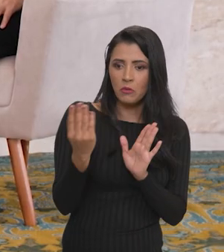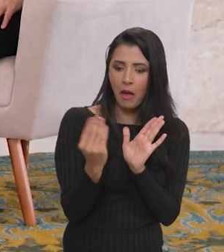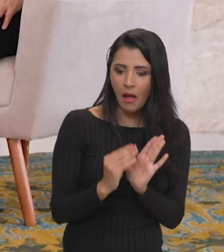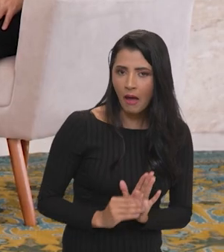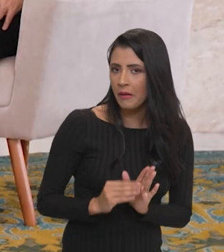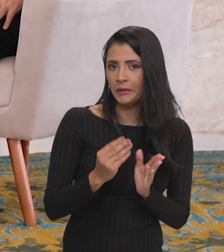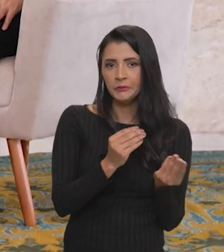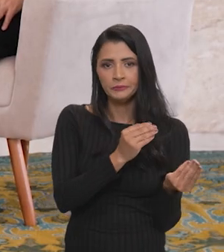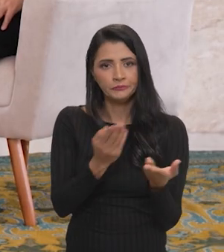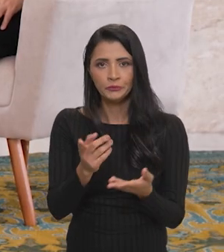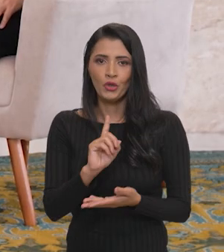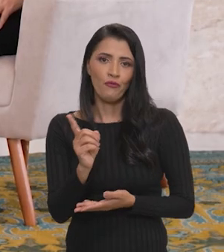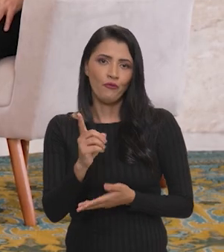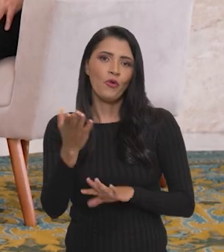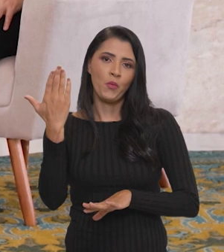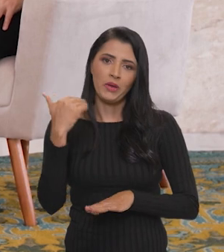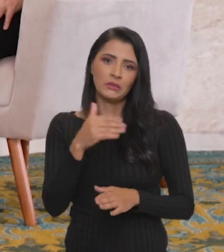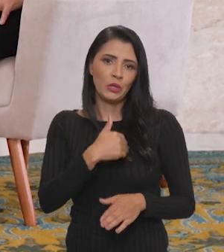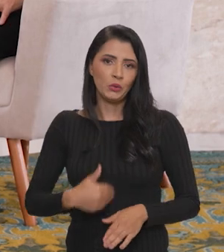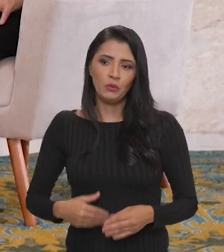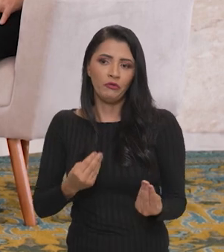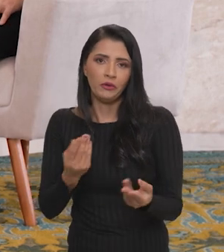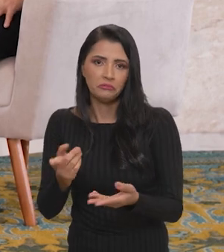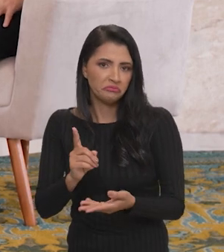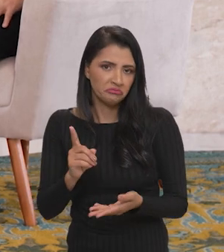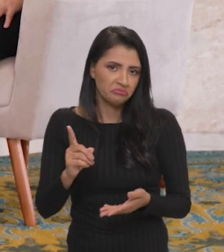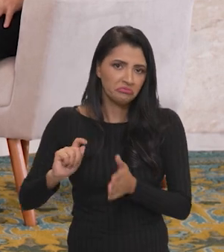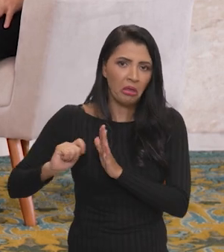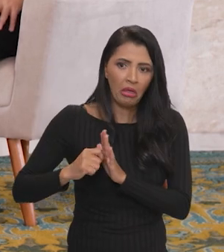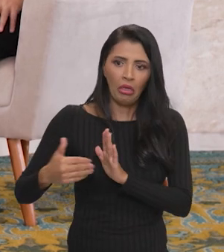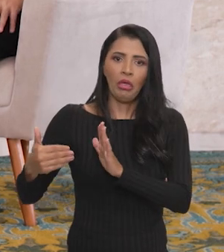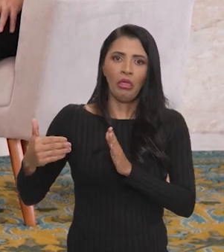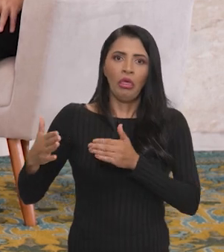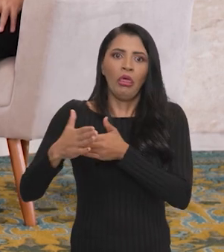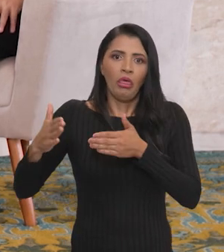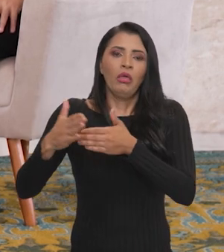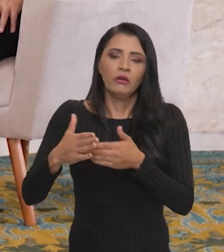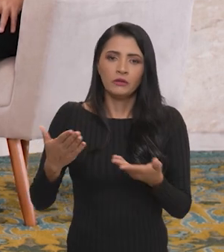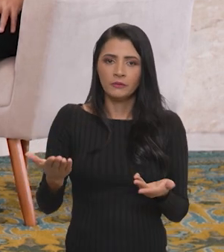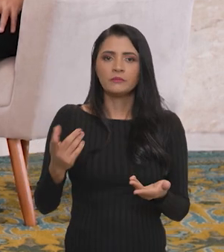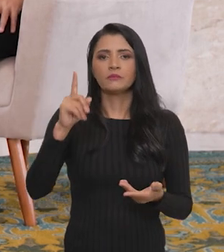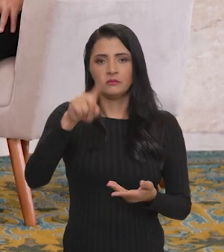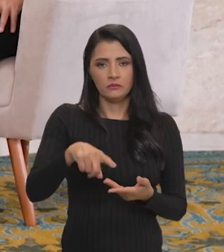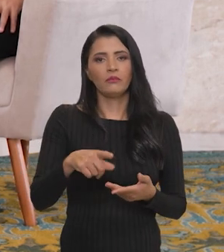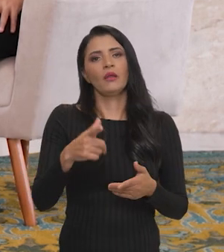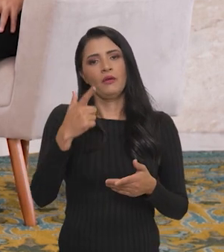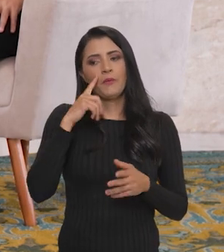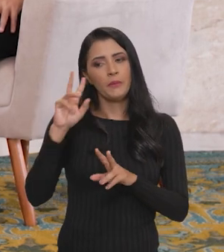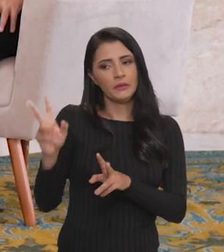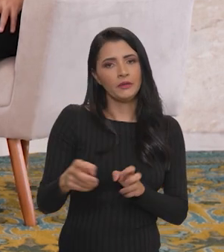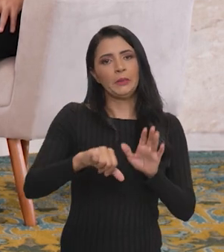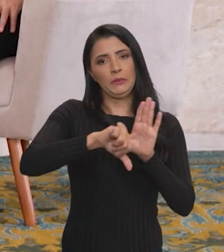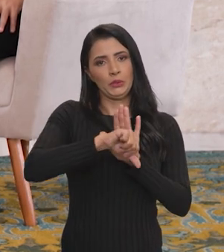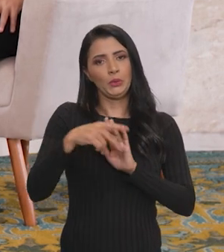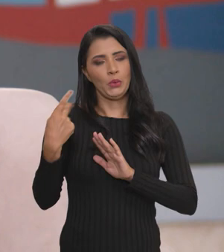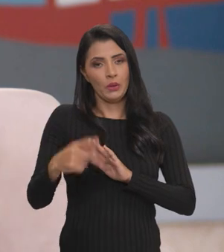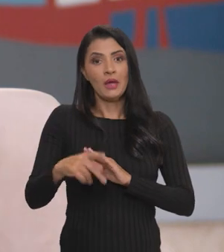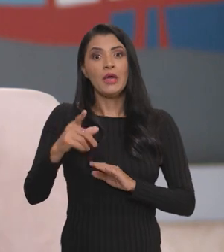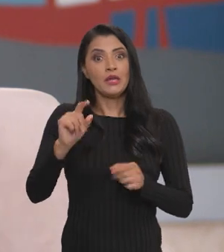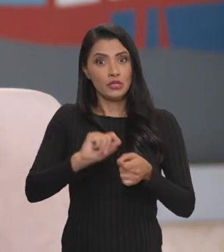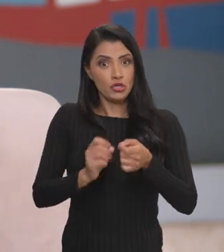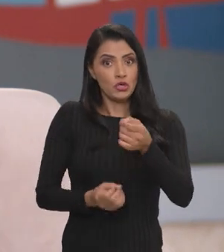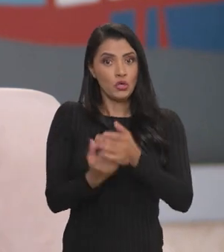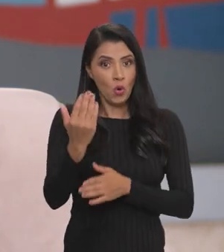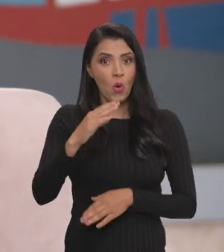digitalização não foram ofertados pelo governo da ocasião. É uma visão bastante criminalizadora da agricultura familiar. A gente fez um